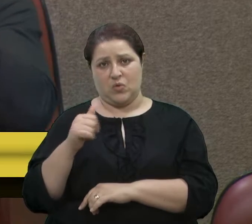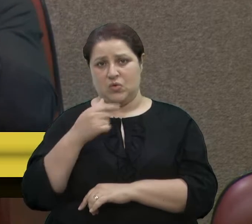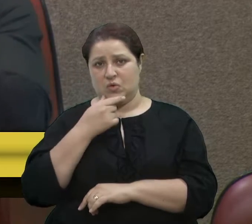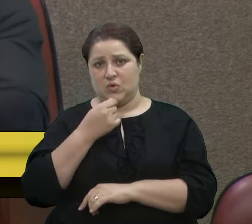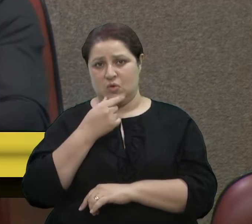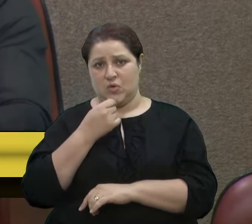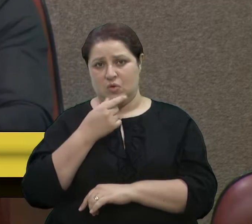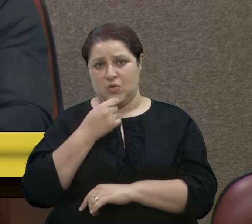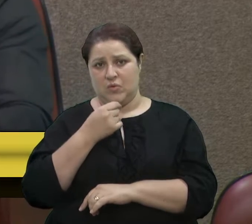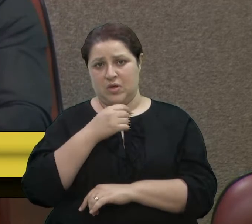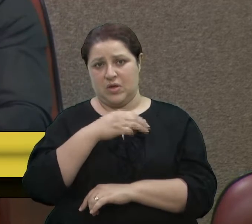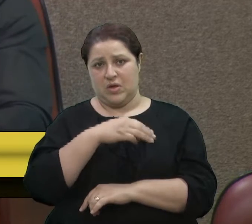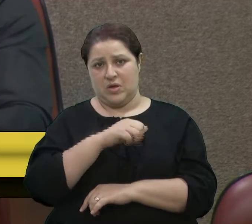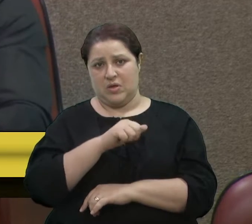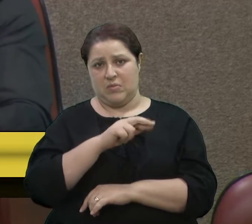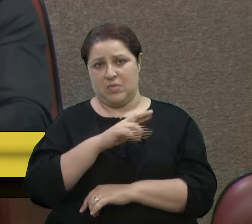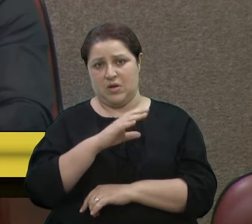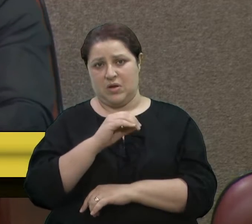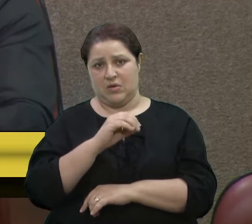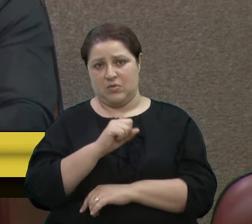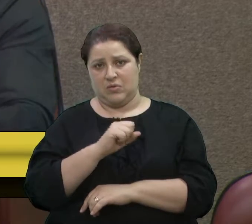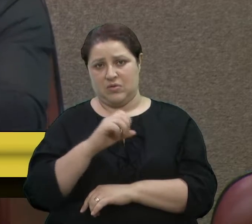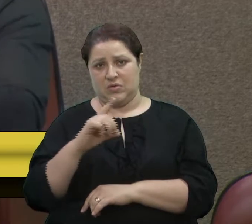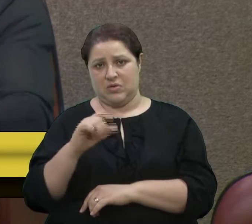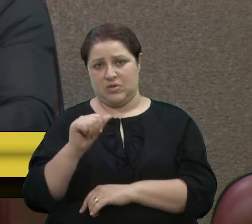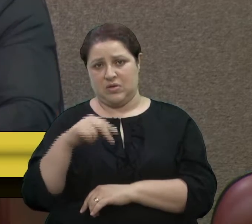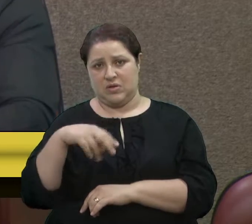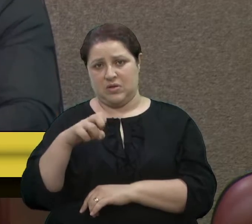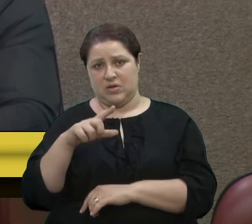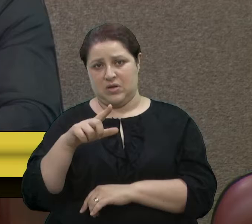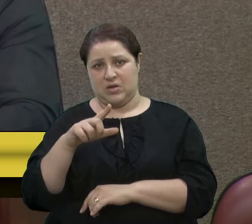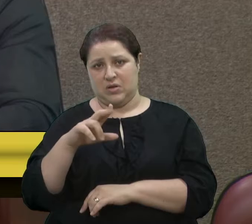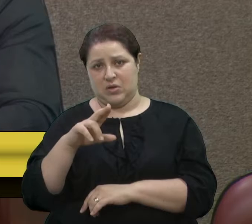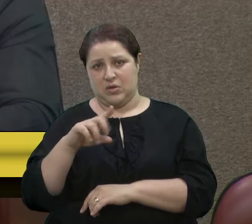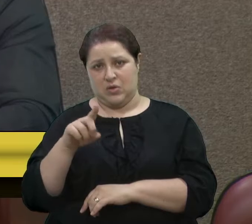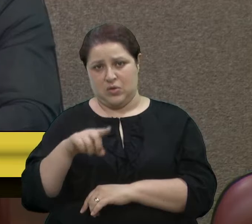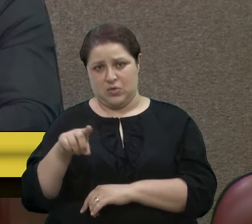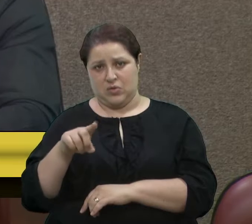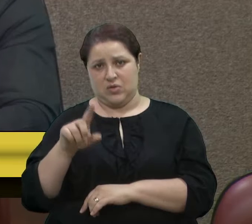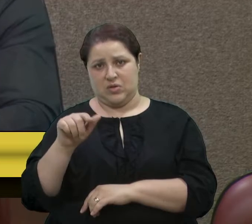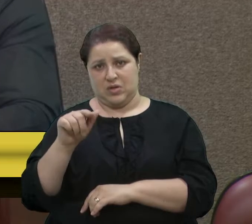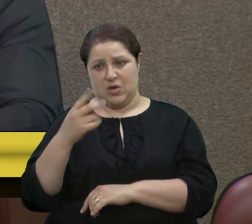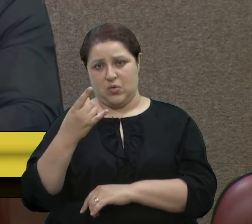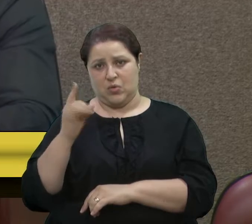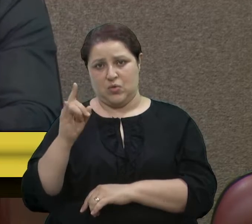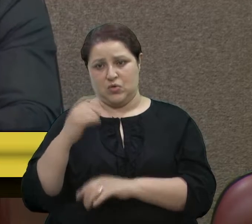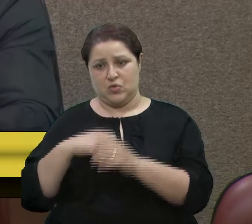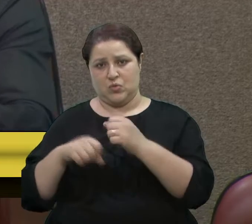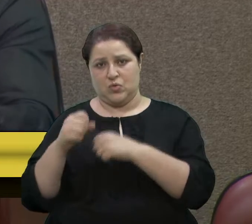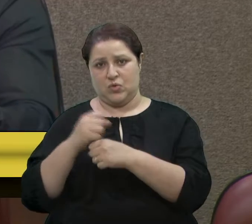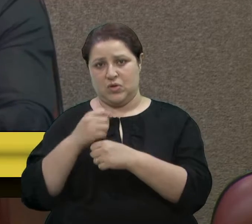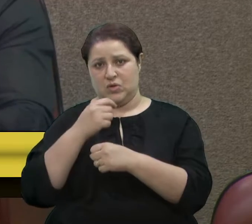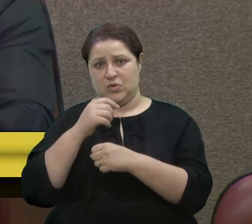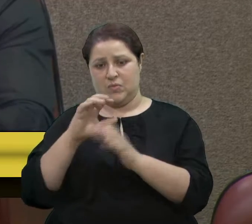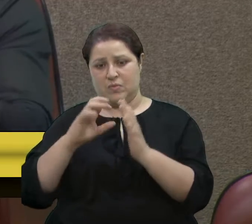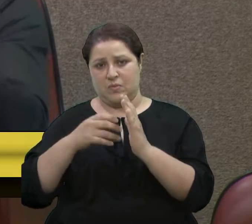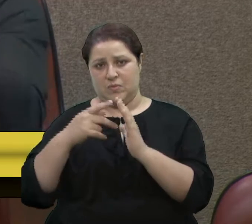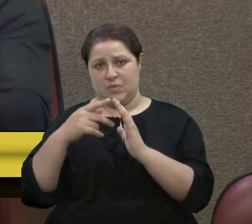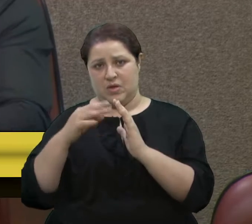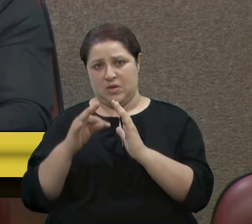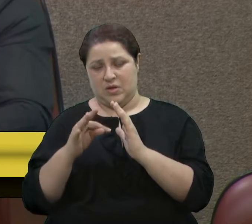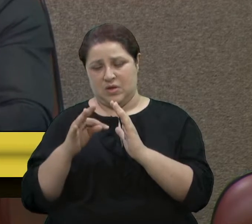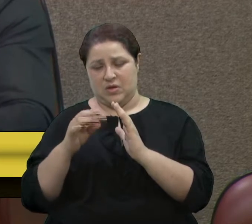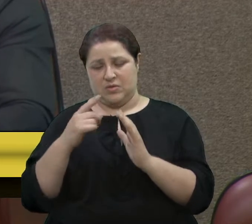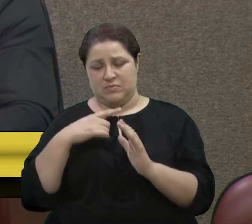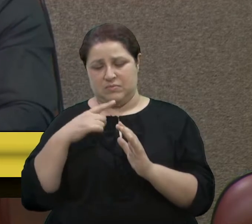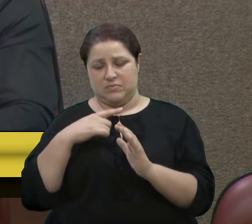Daneluz assumiu a casa foi o último ano que o PT teve a presidência, vereador Denise. E o último, pode ter sido o único, mas